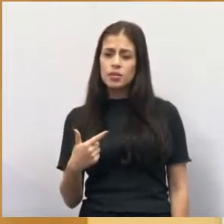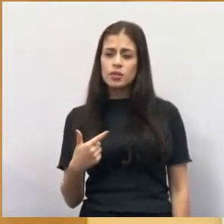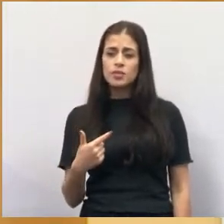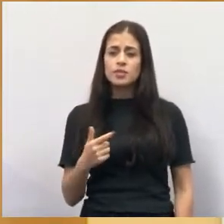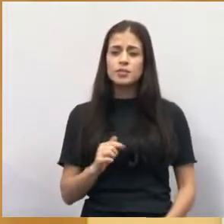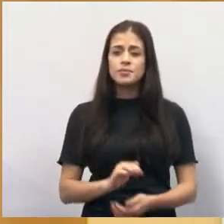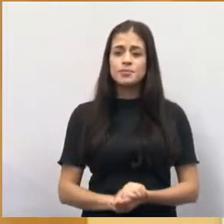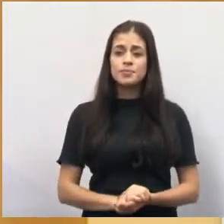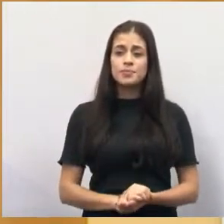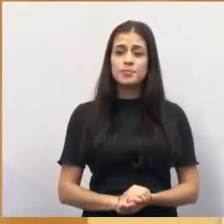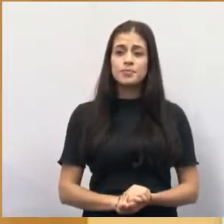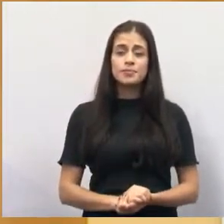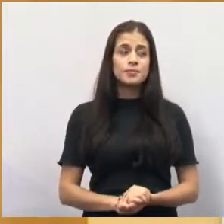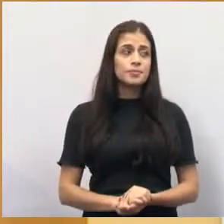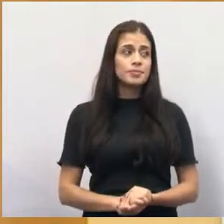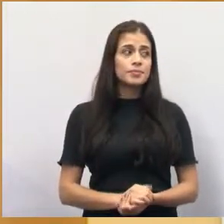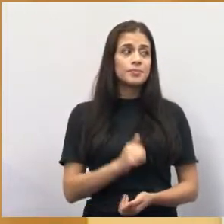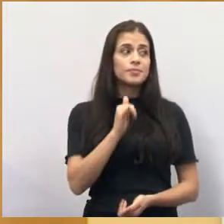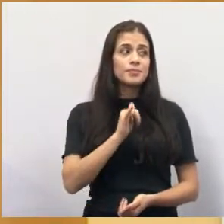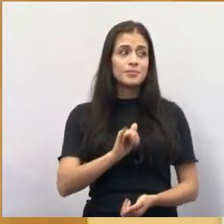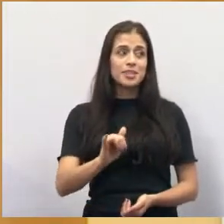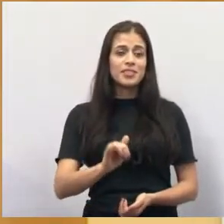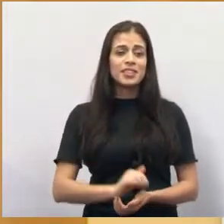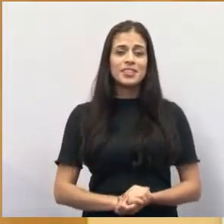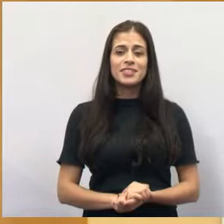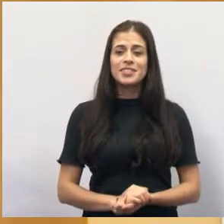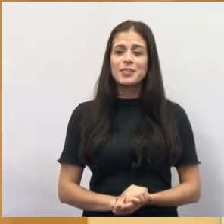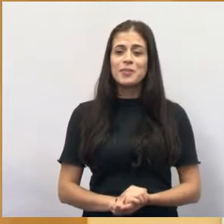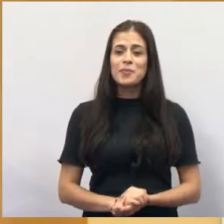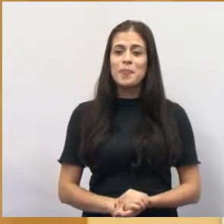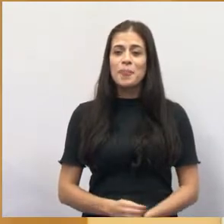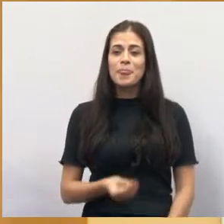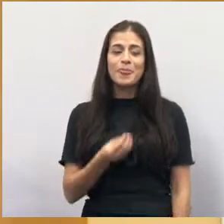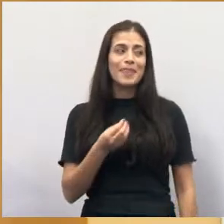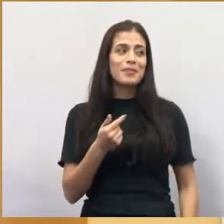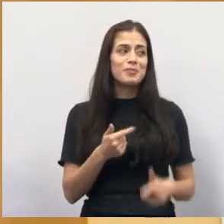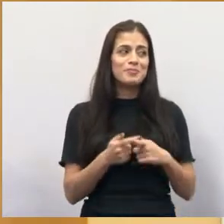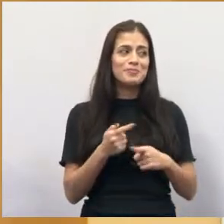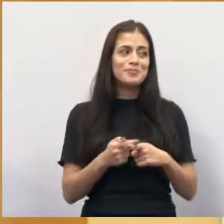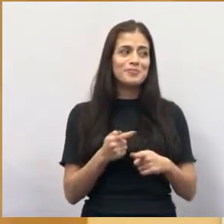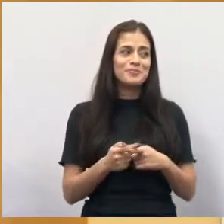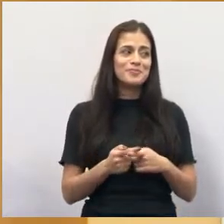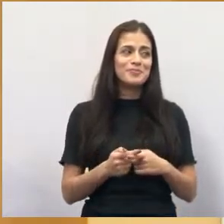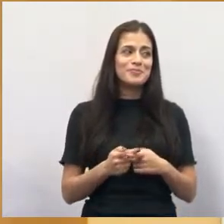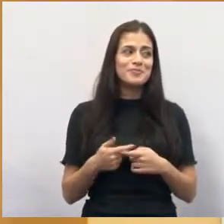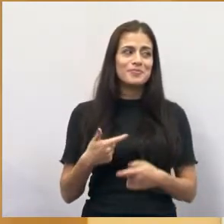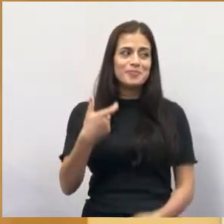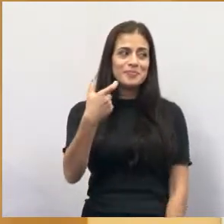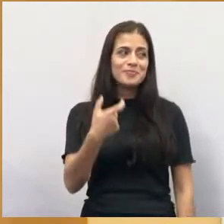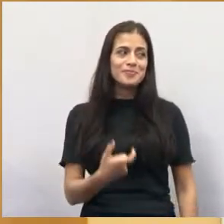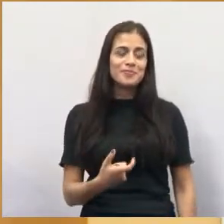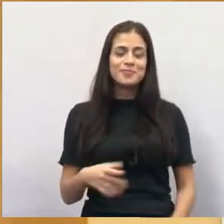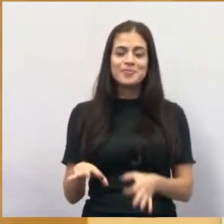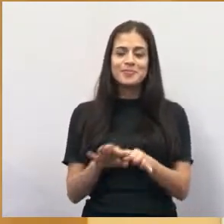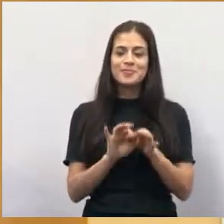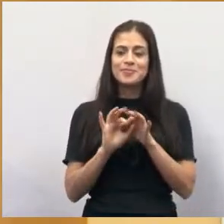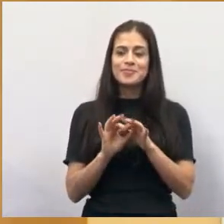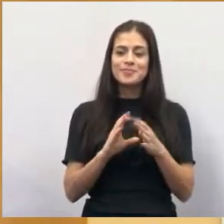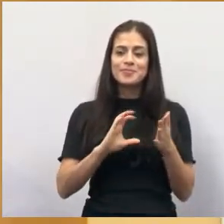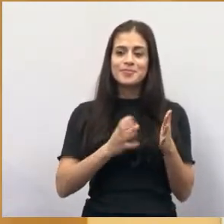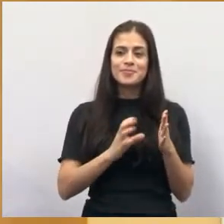eu quero dizer a você que os motivos que me levaram a ser filiado ao PT, que é da